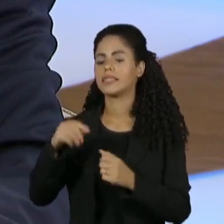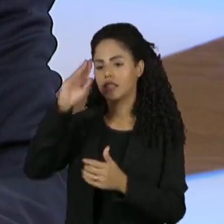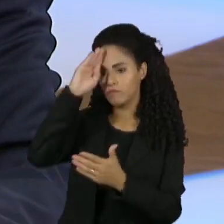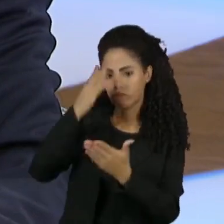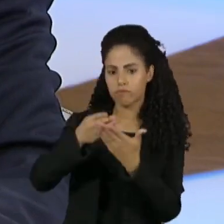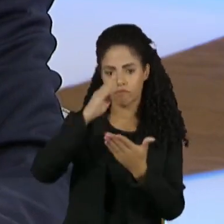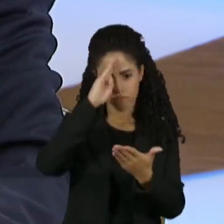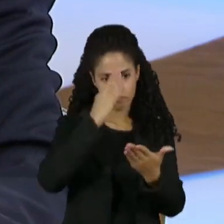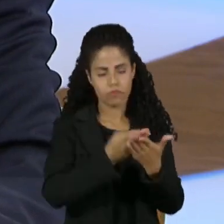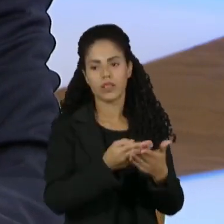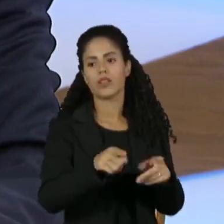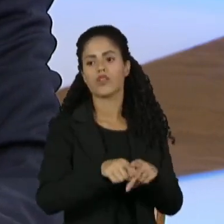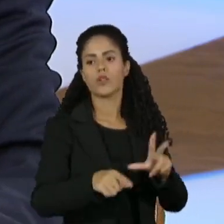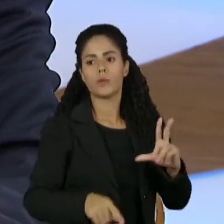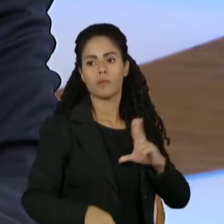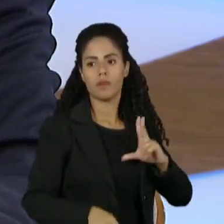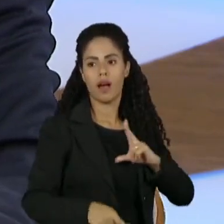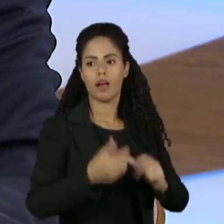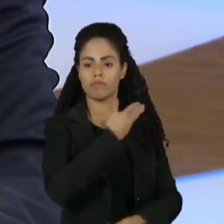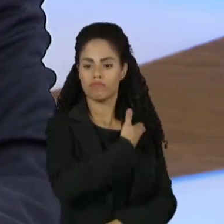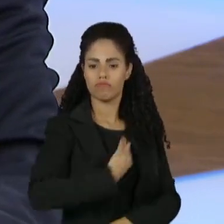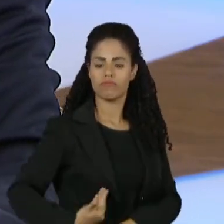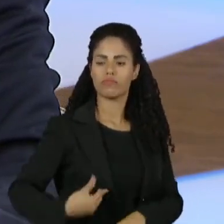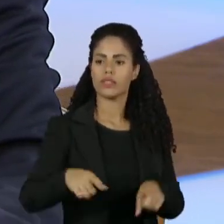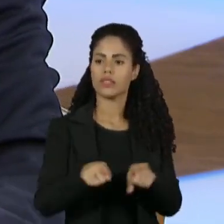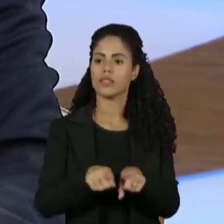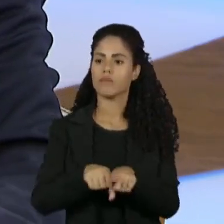do setor privado, do setor produtivo, nas suas políticas públicas.